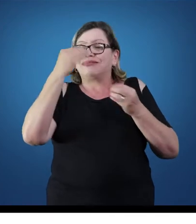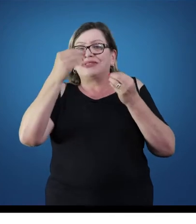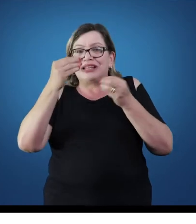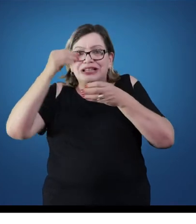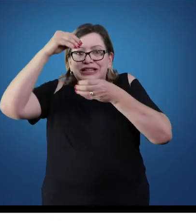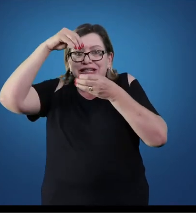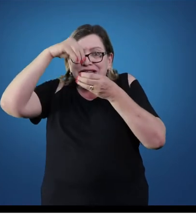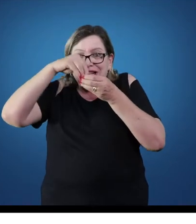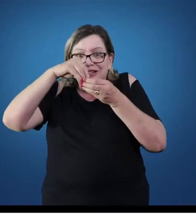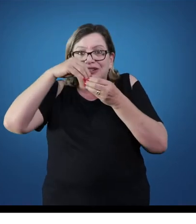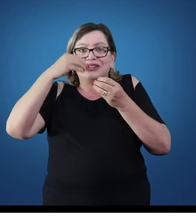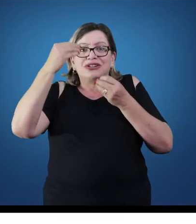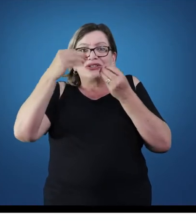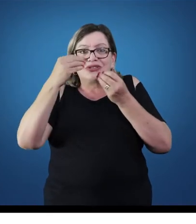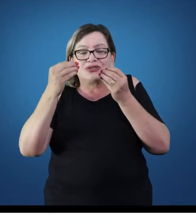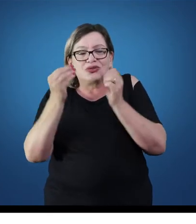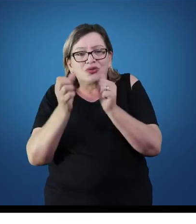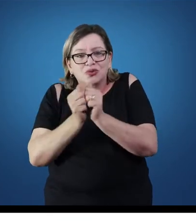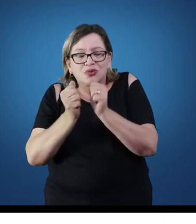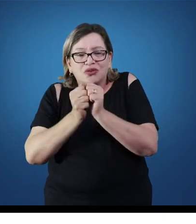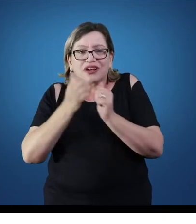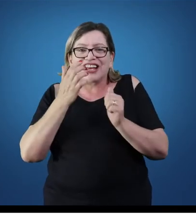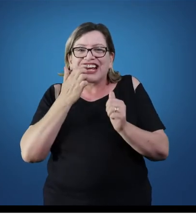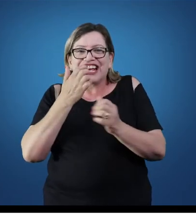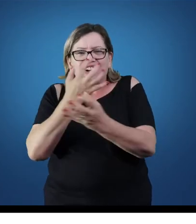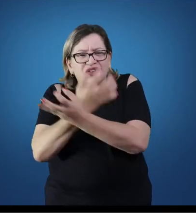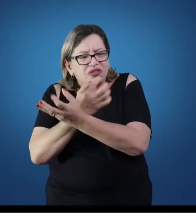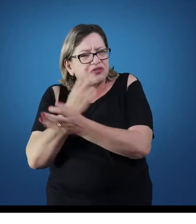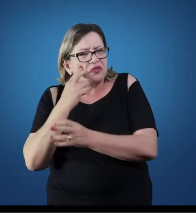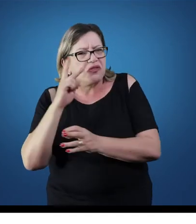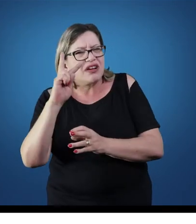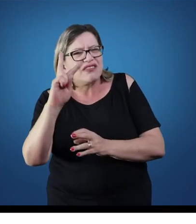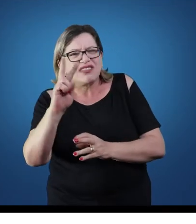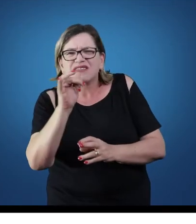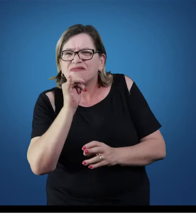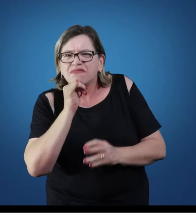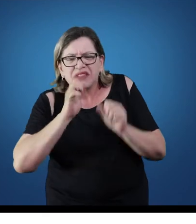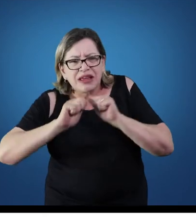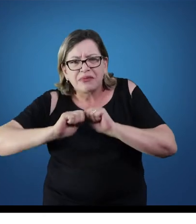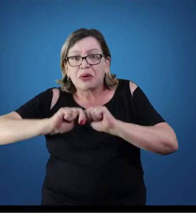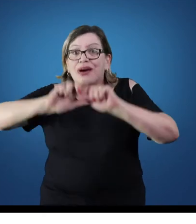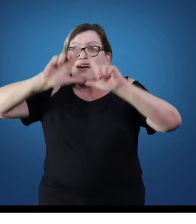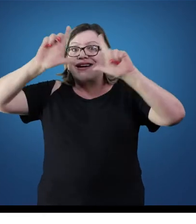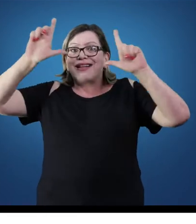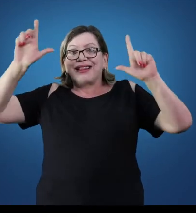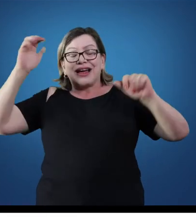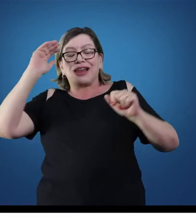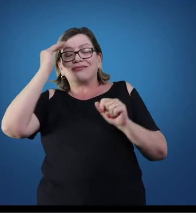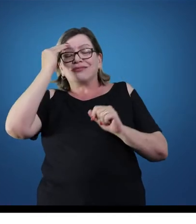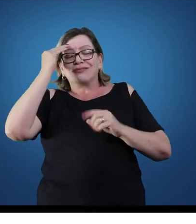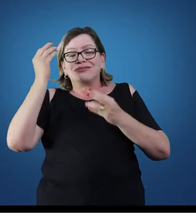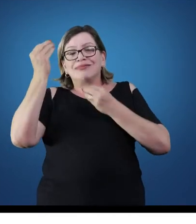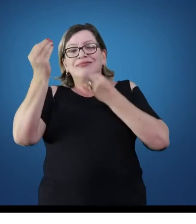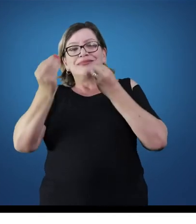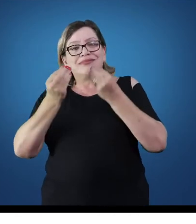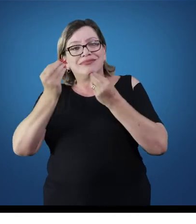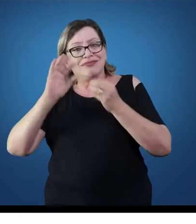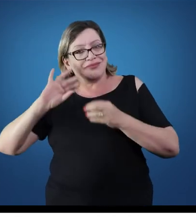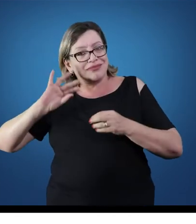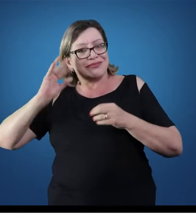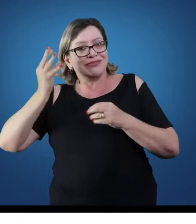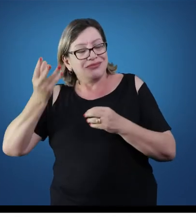uma inserção na tuberosidade da tíbia. Então aí está clássico o modelo de entender as alavancas do corpo através do sistema muscular.